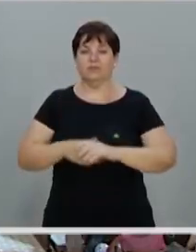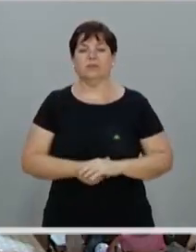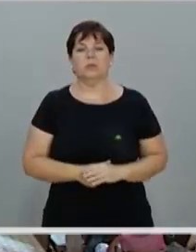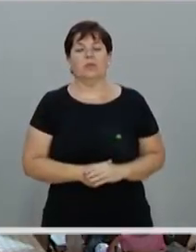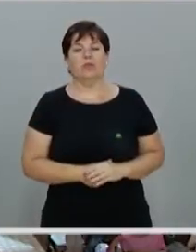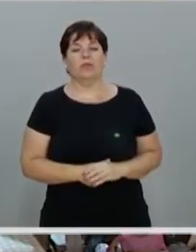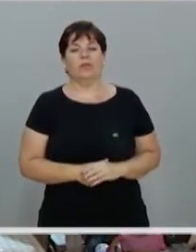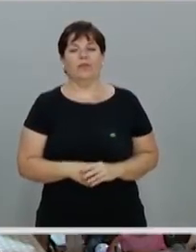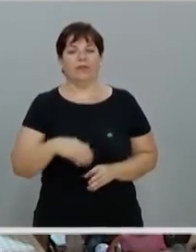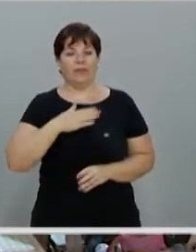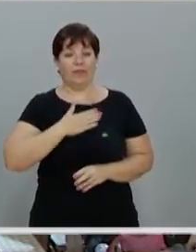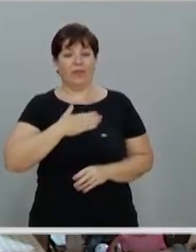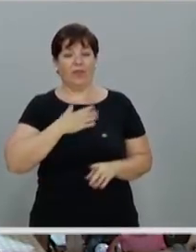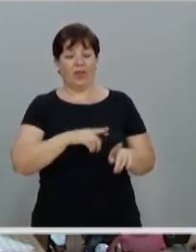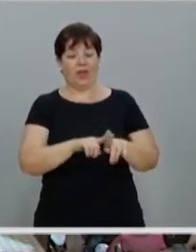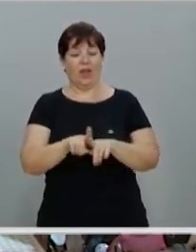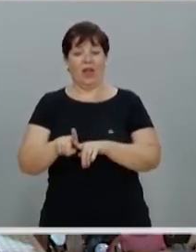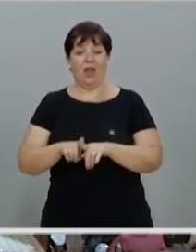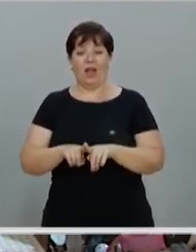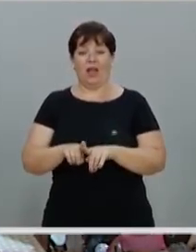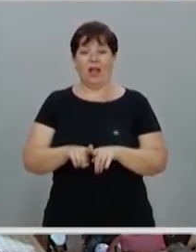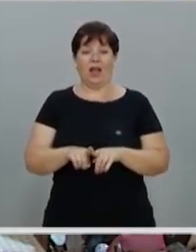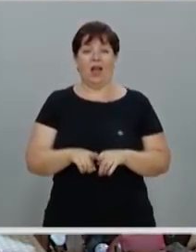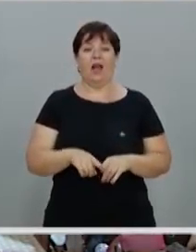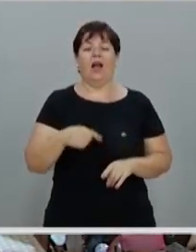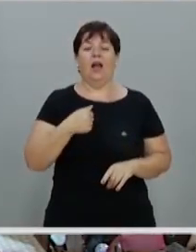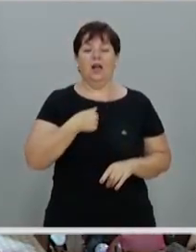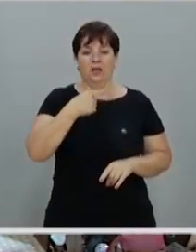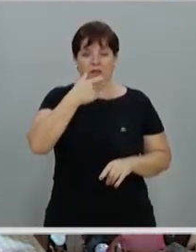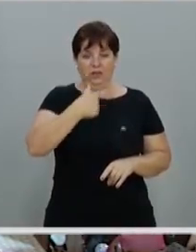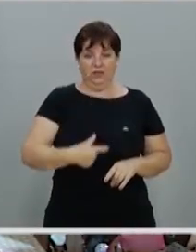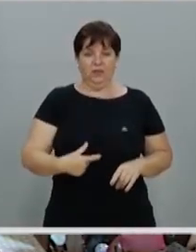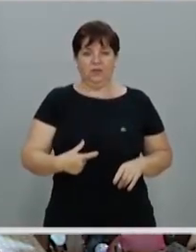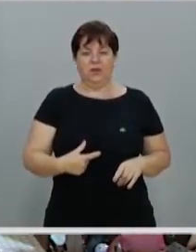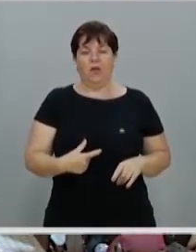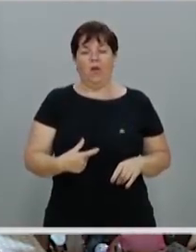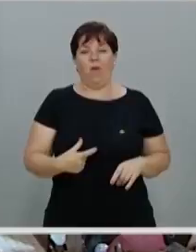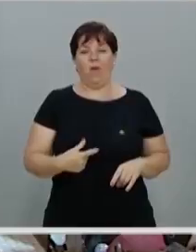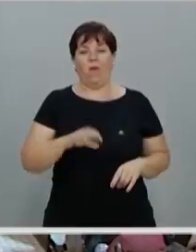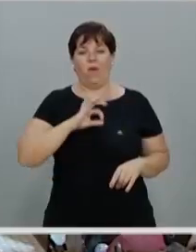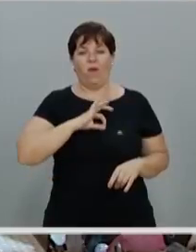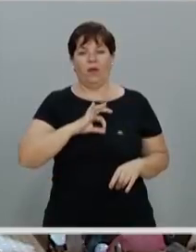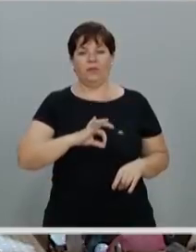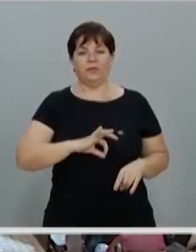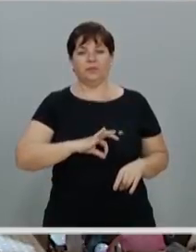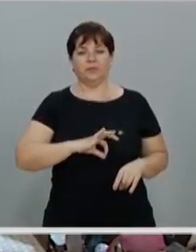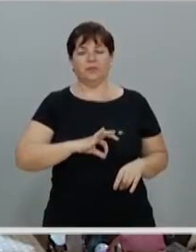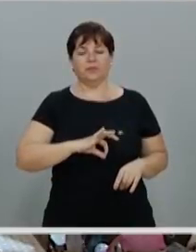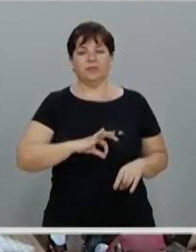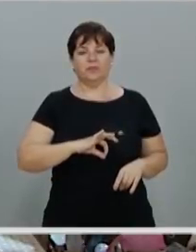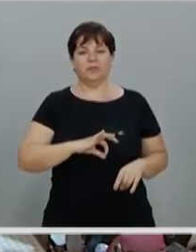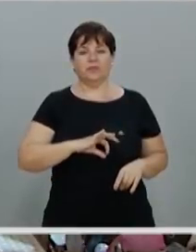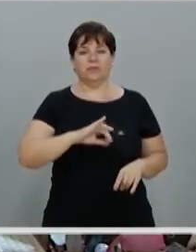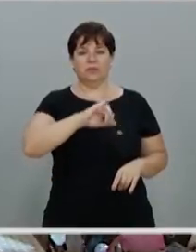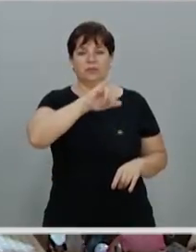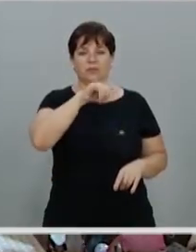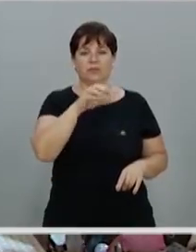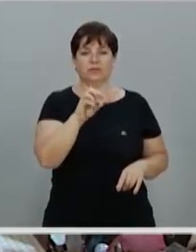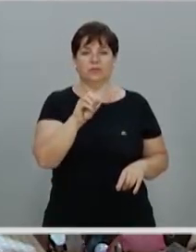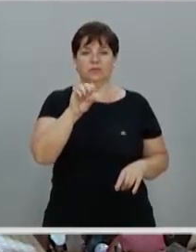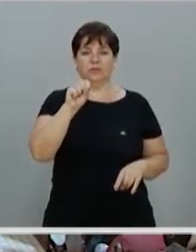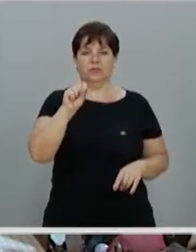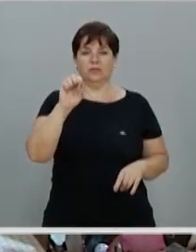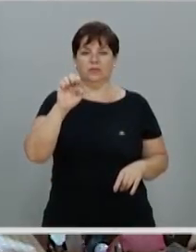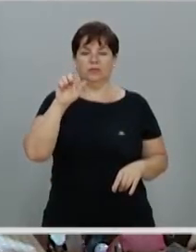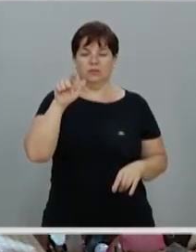Queridos irmãos e irmãs, não me apresentei, mas para aqueles que porventura não me conhecem, eu sou o padre José Neto, trabalho